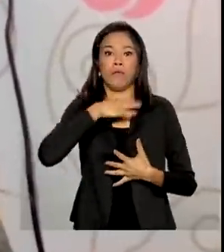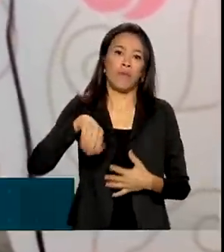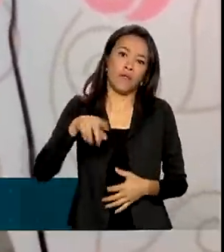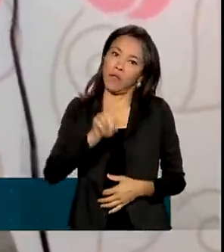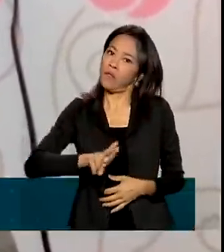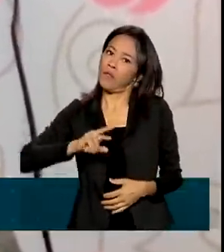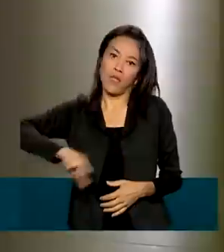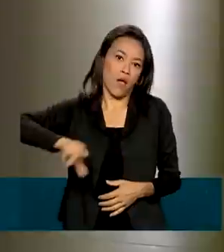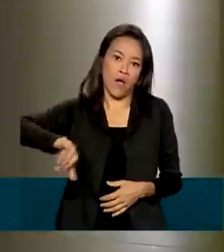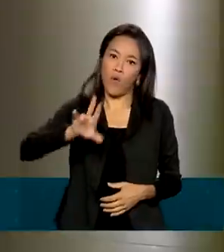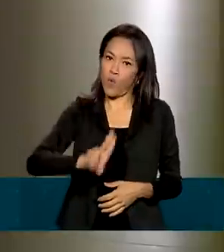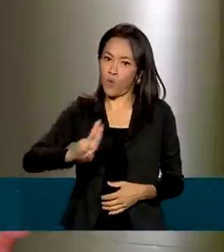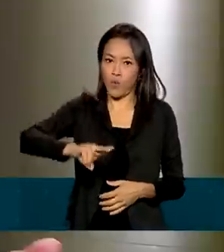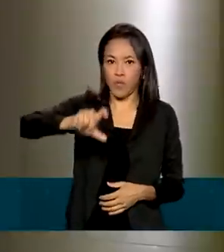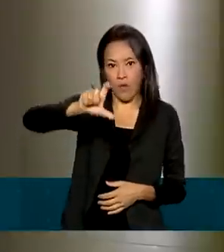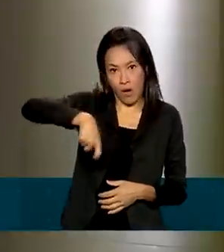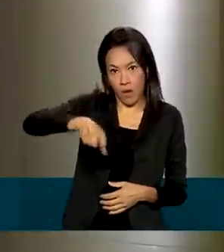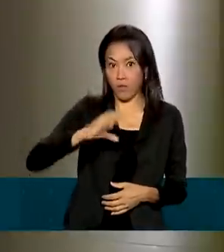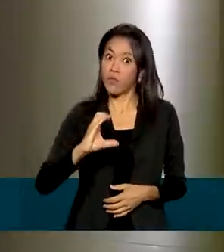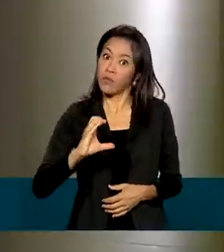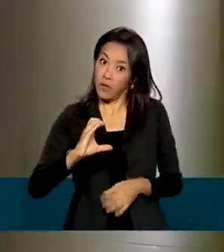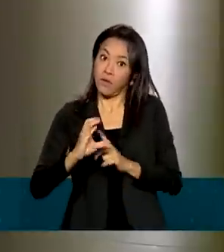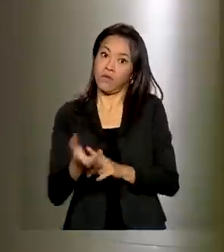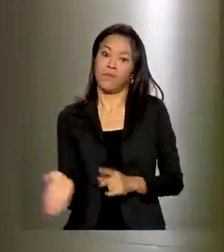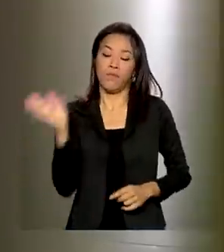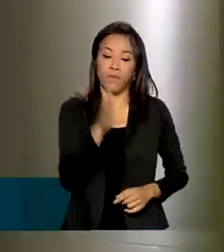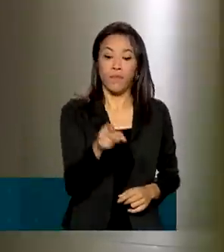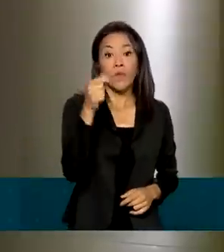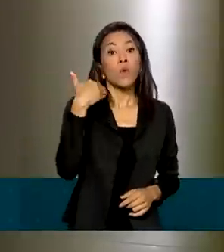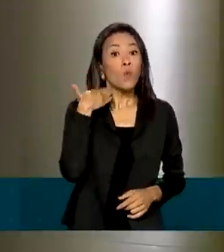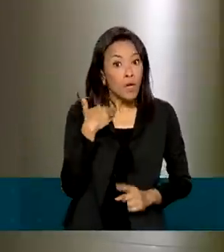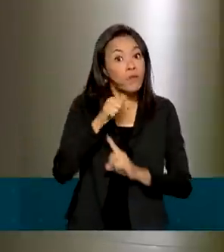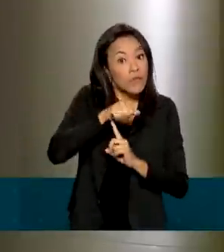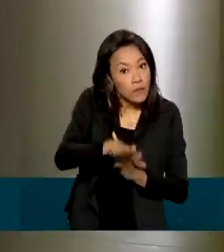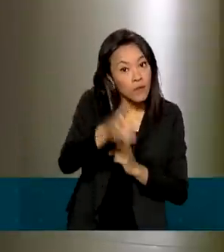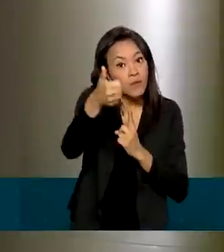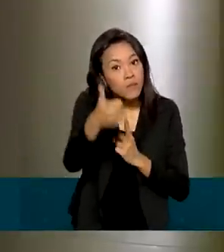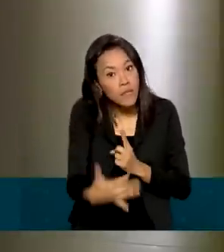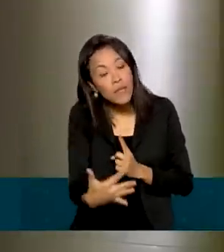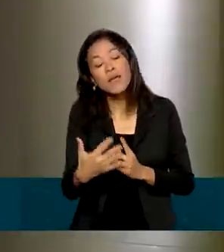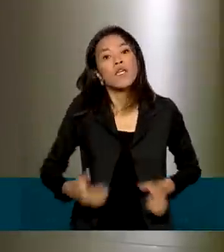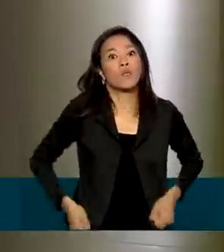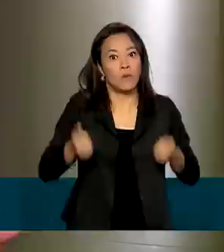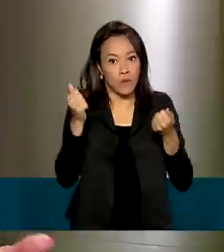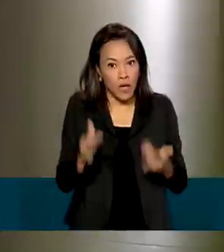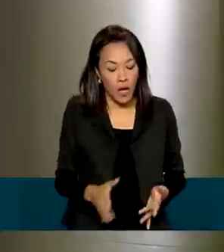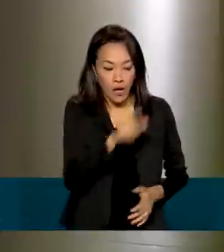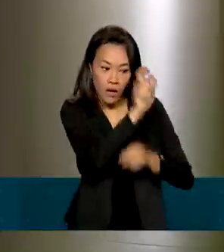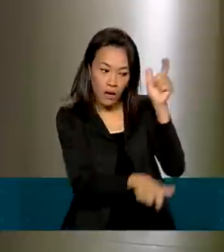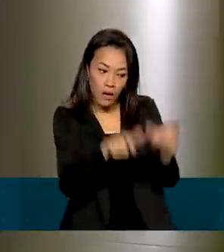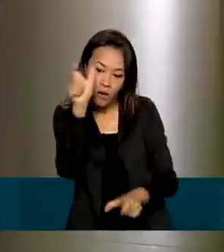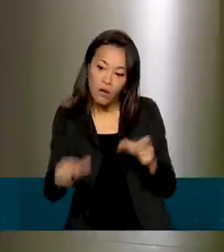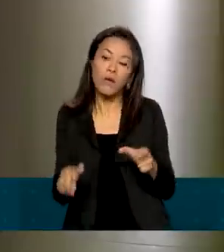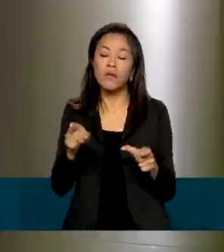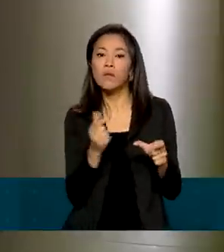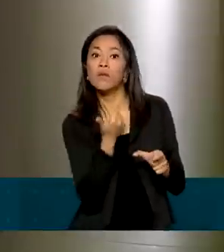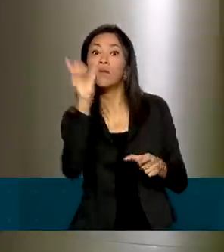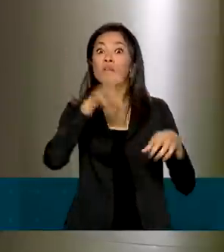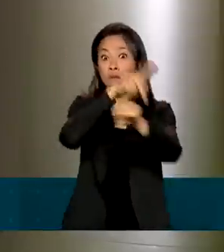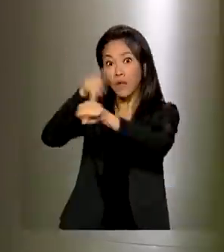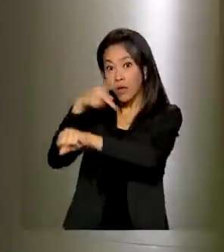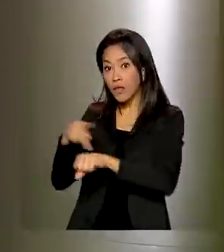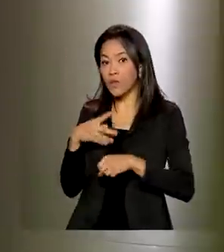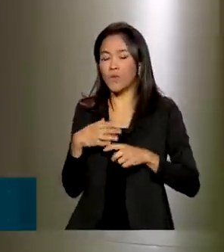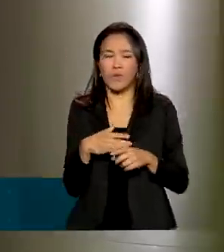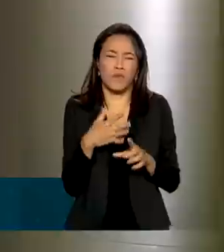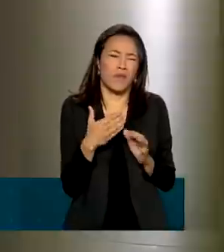crédito de última hora. Apesar da recuperação, o Banco Central avalia que os gastos dos brasileiros em outros países ainda estão longe